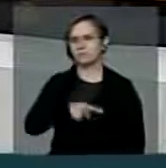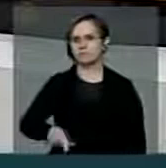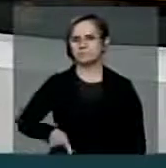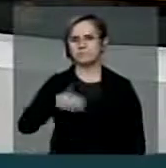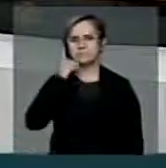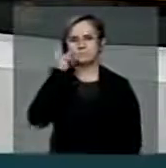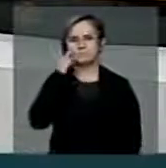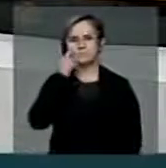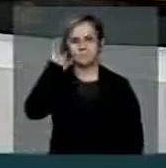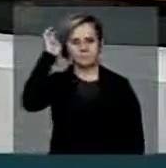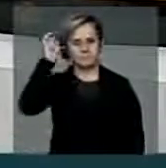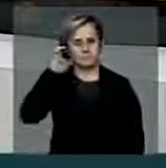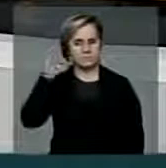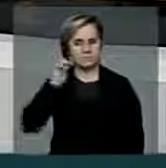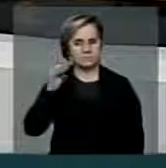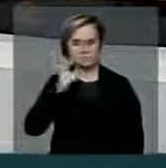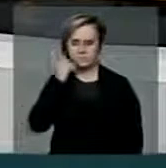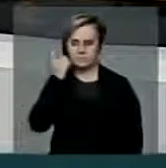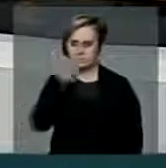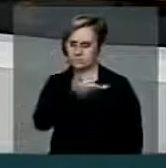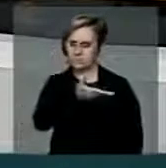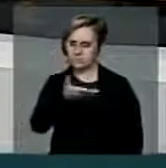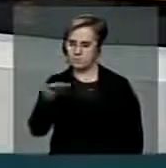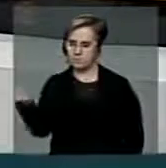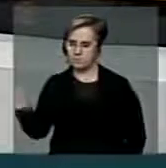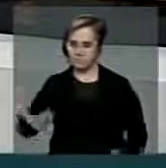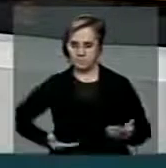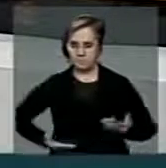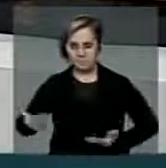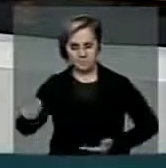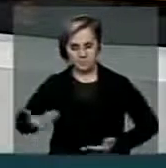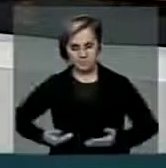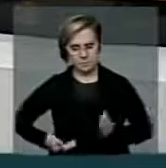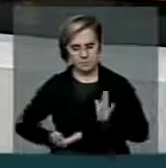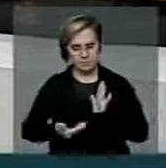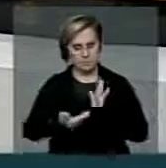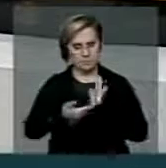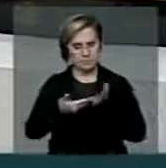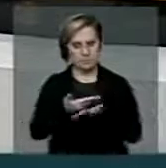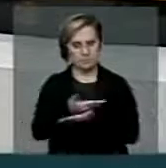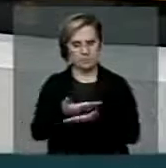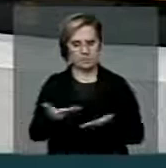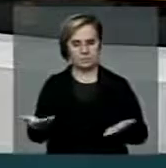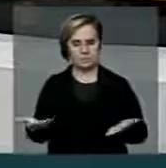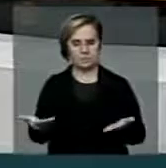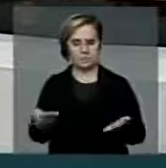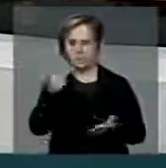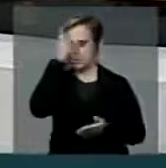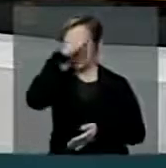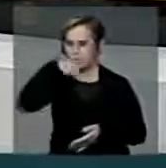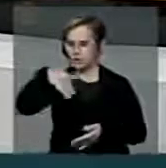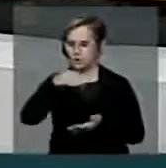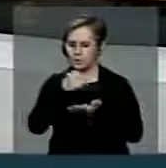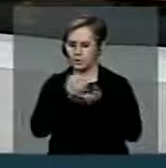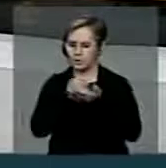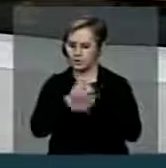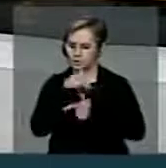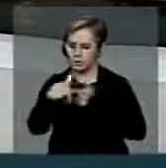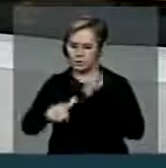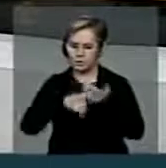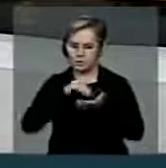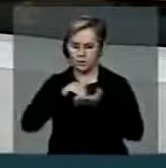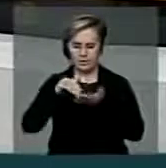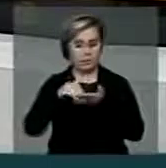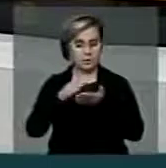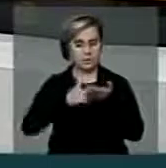Senhores Deputados, Senhores Deputadas, servidores desta casa, aqueles e aquelas que estão nos gabinetes, todos